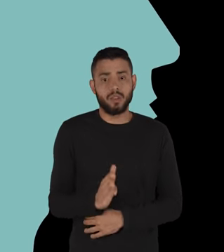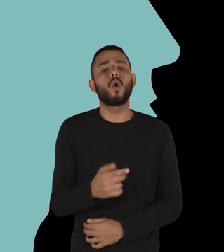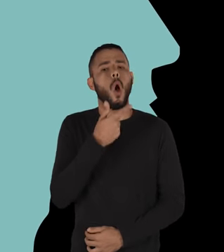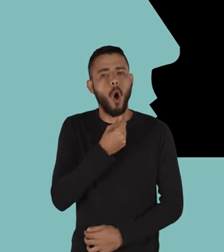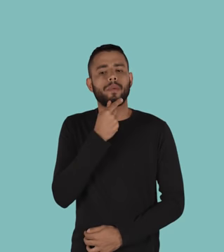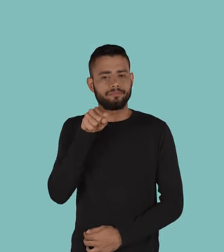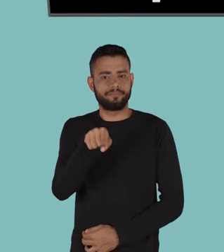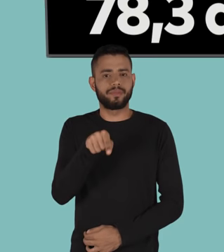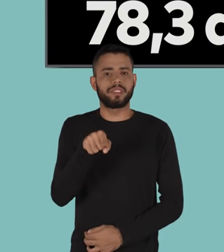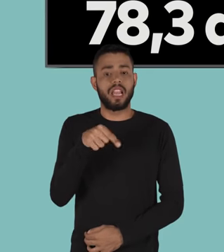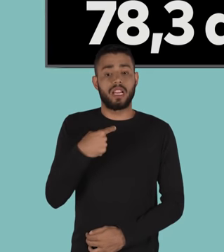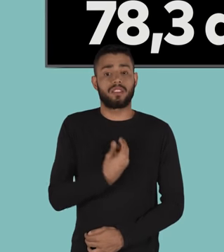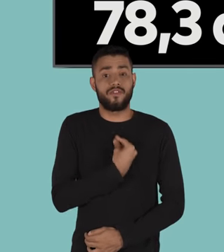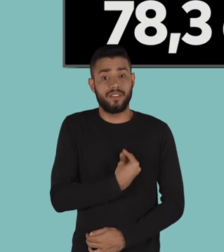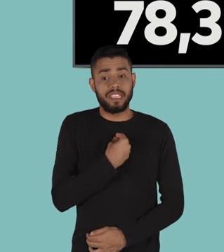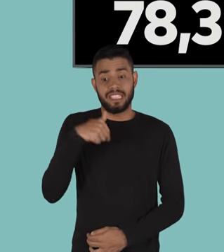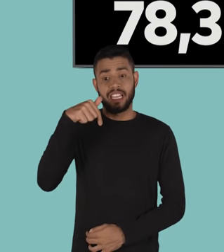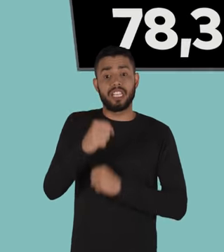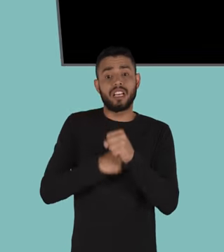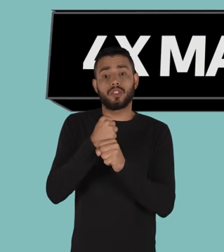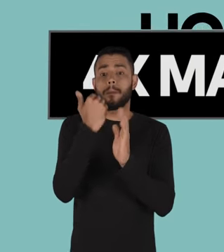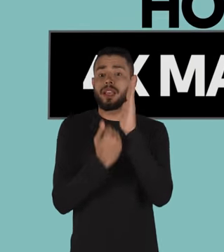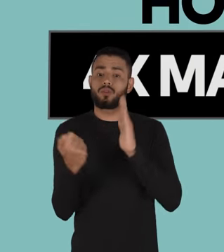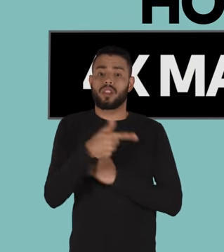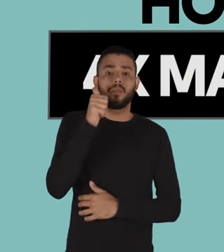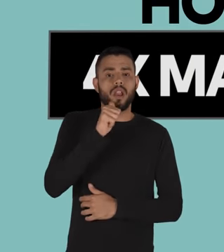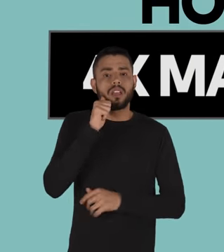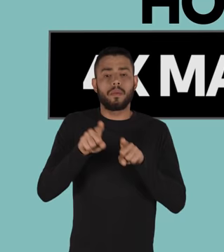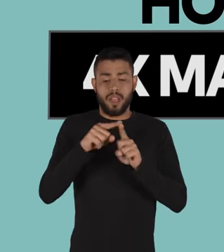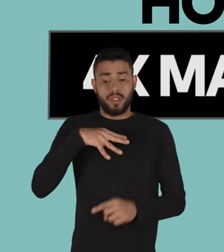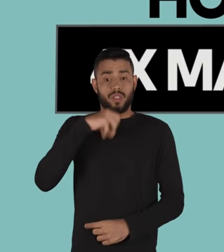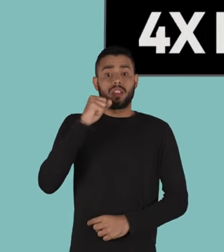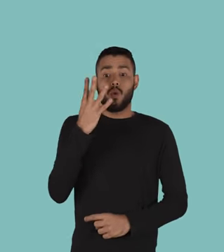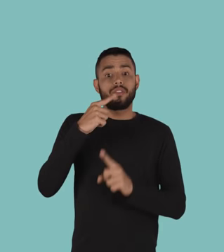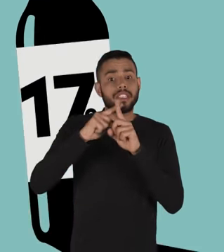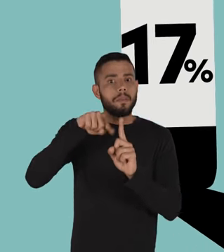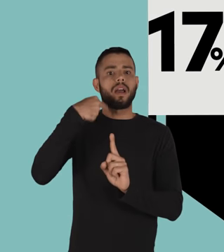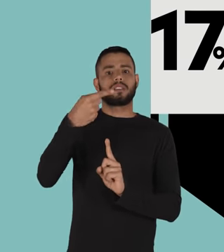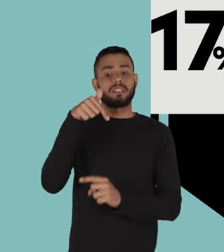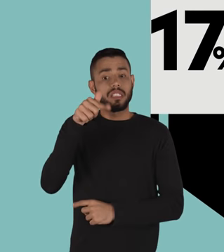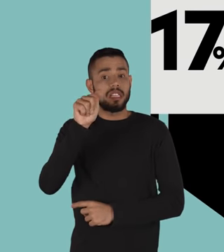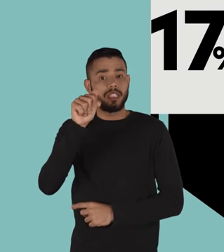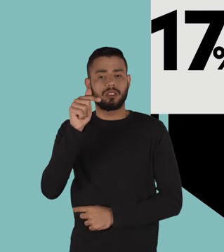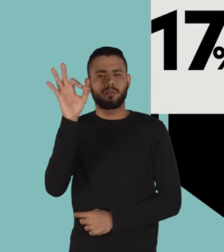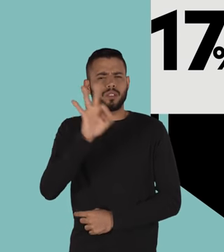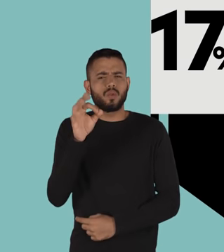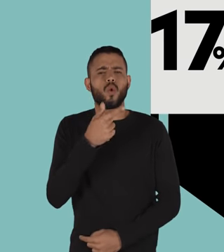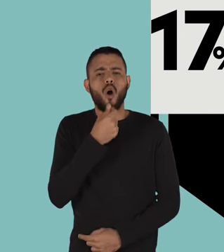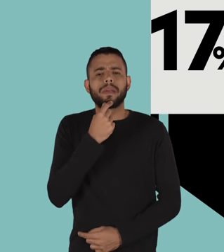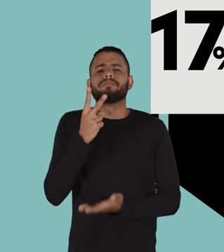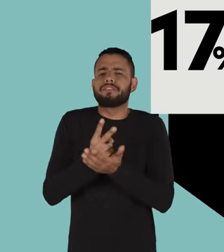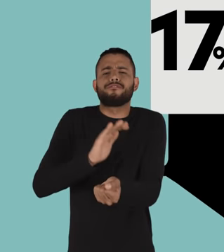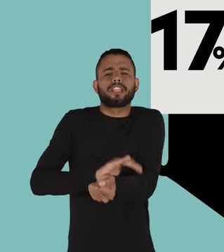homens como vítimas. Eles vivem sete anos a menos que as mulheres e se suicidam quase quatro vezes mais. 17% deles lida com